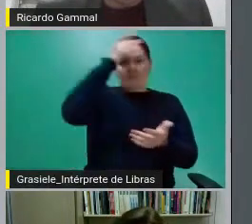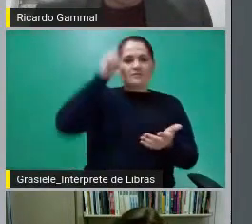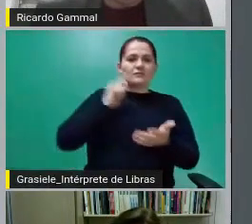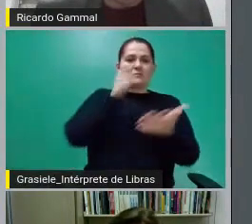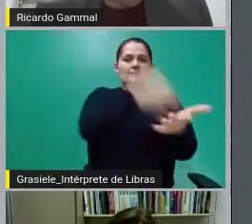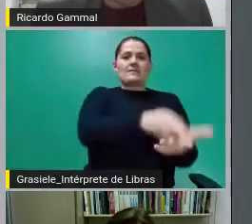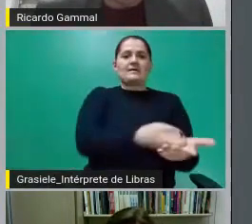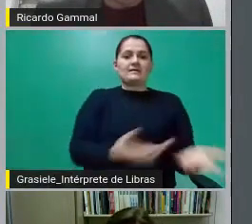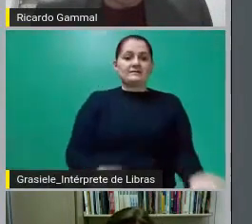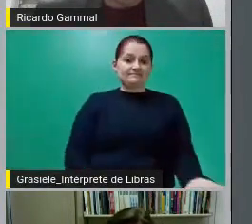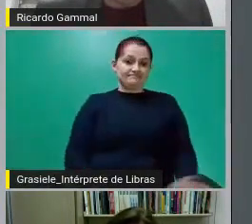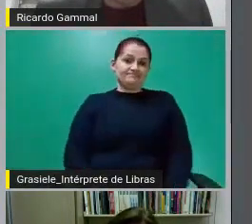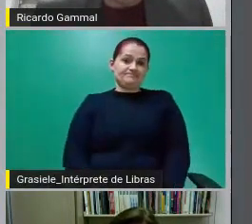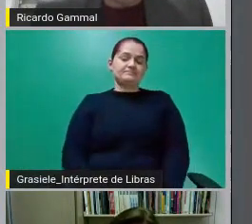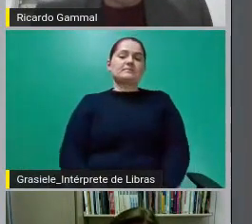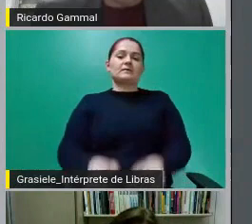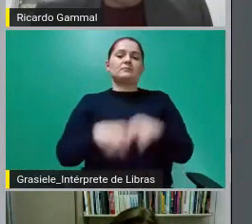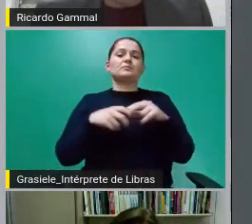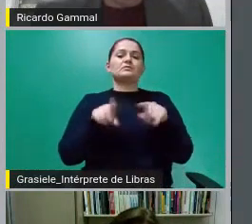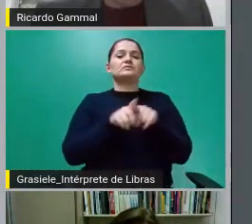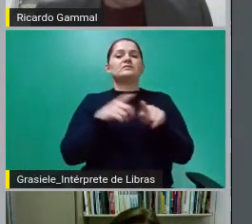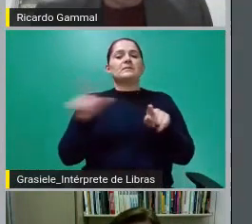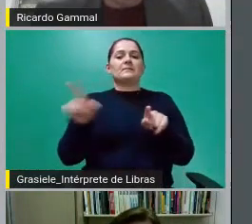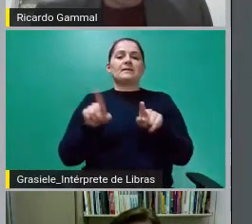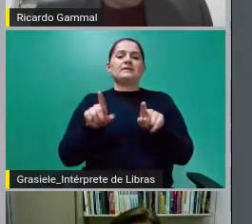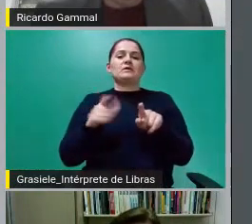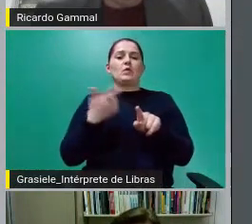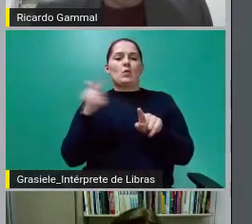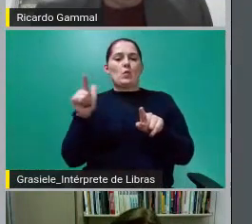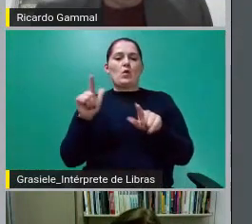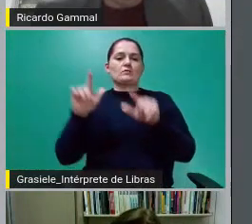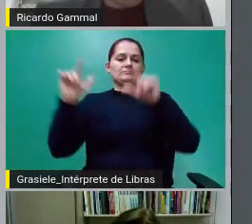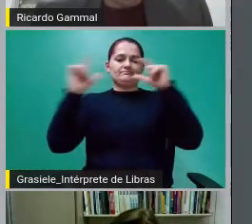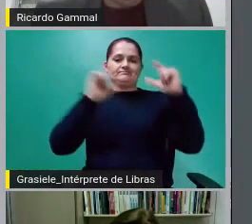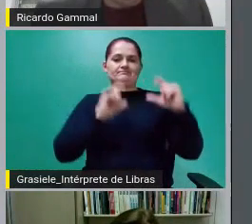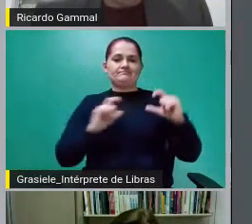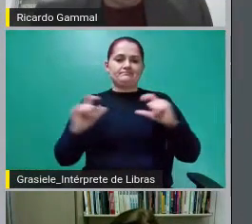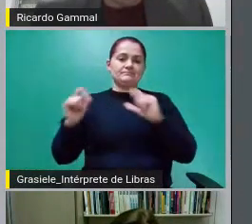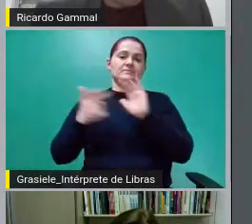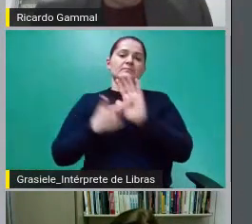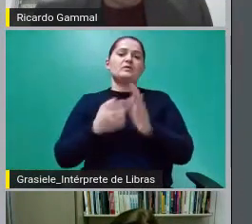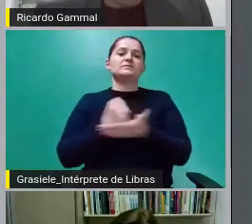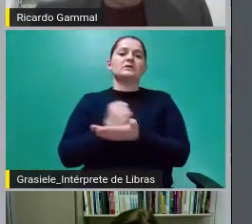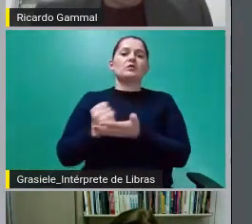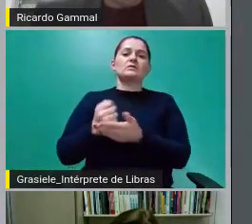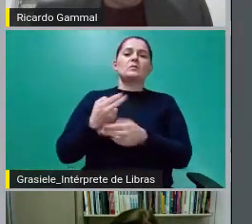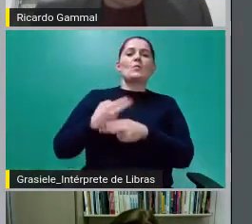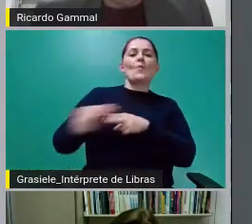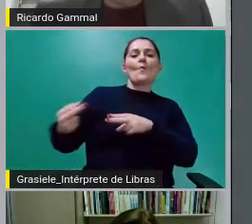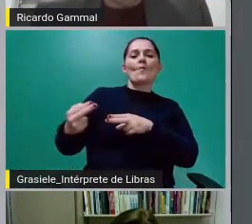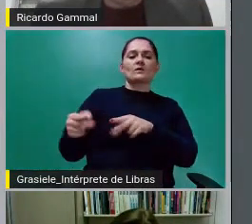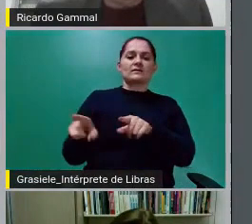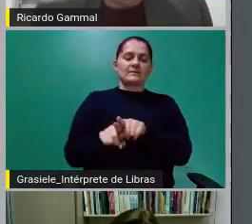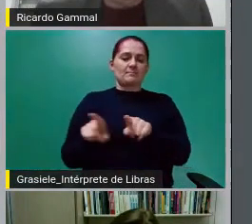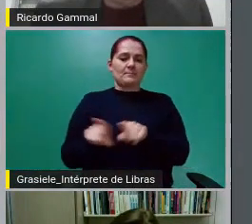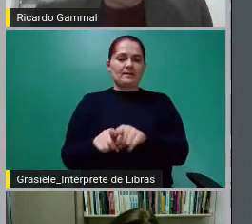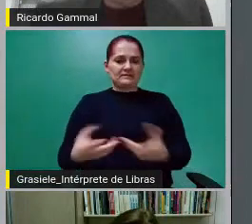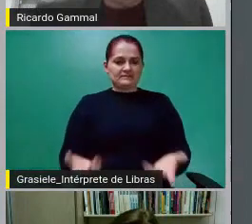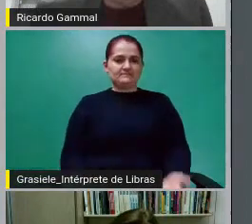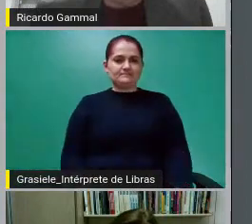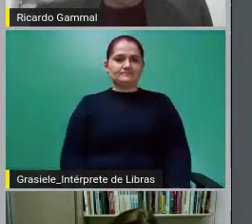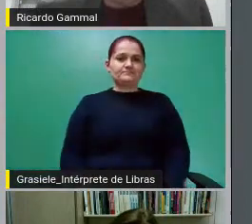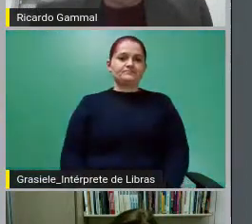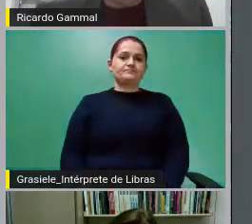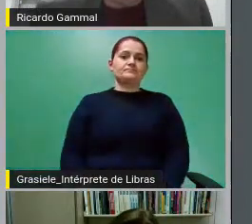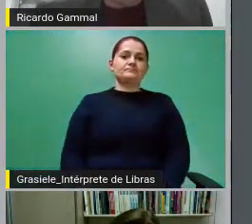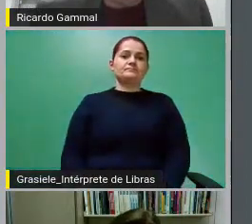Esse outro diagrama mostra a contratação disfarçada, a operação começa